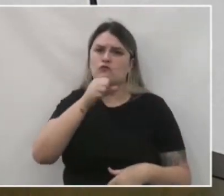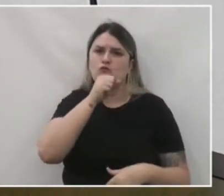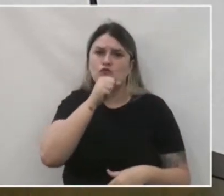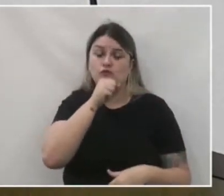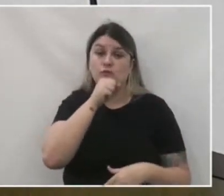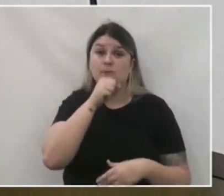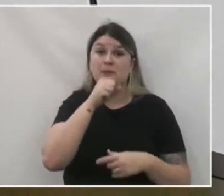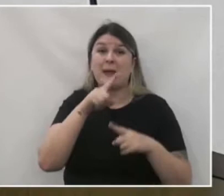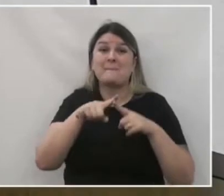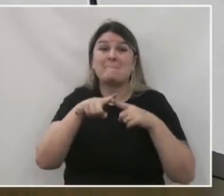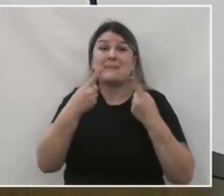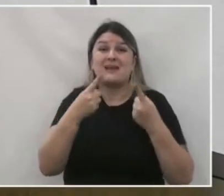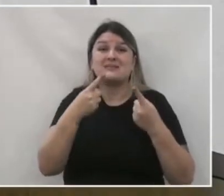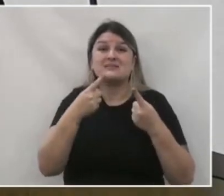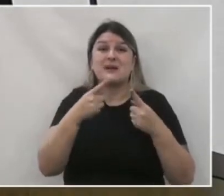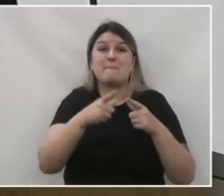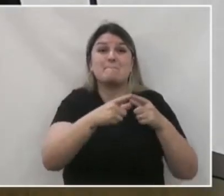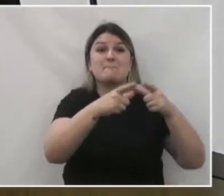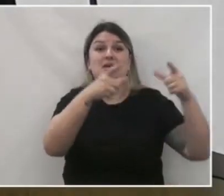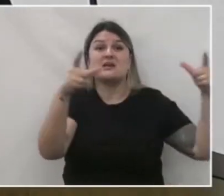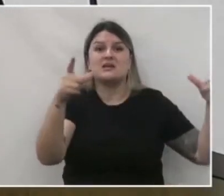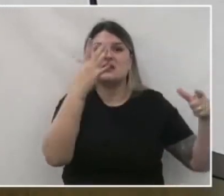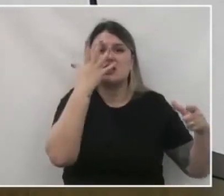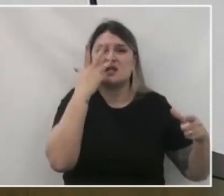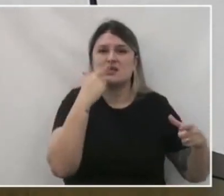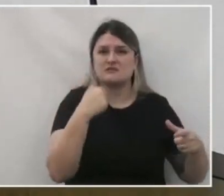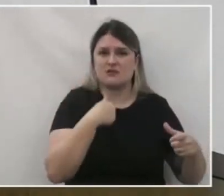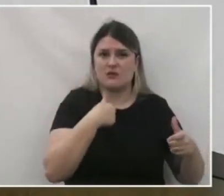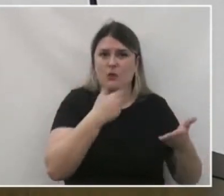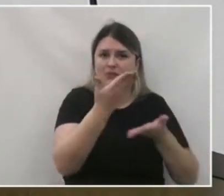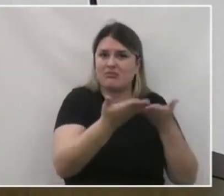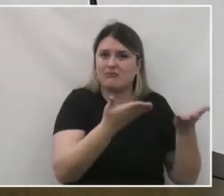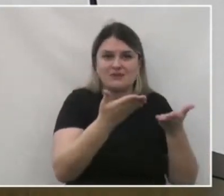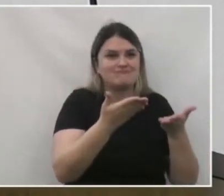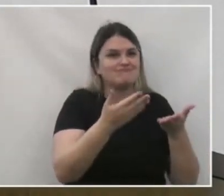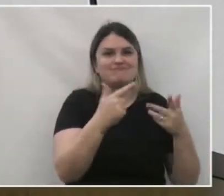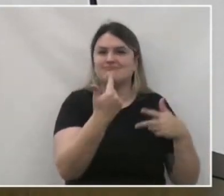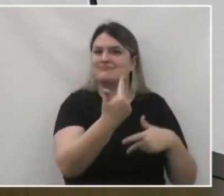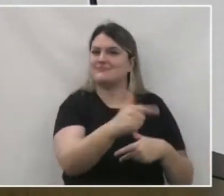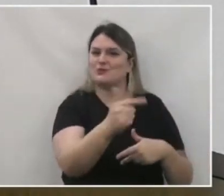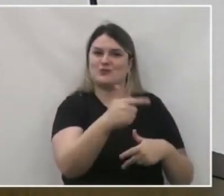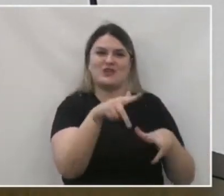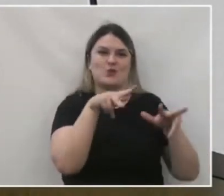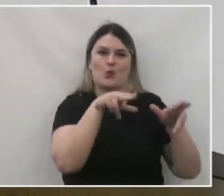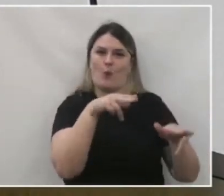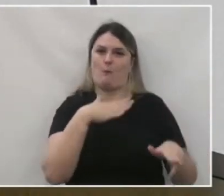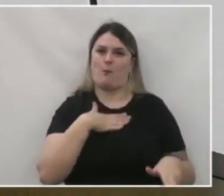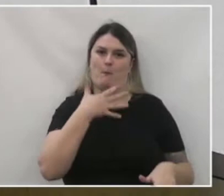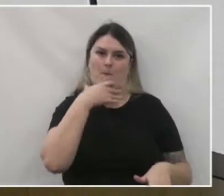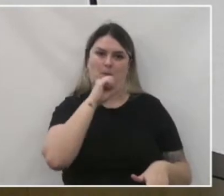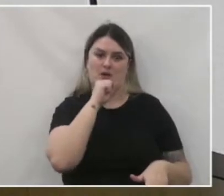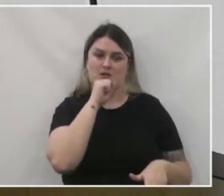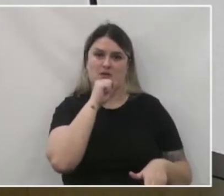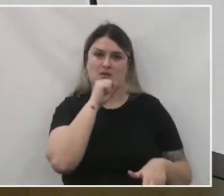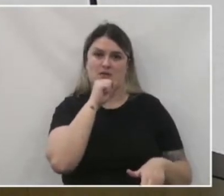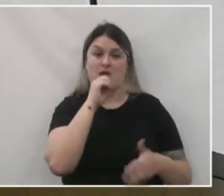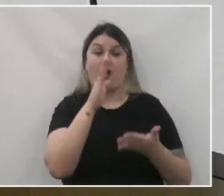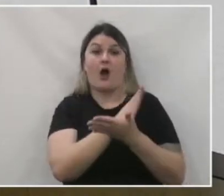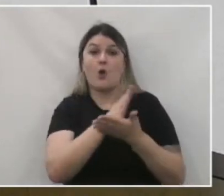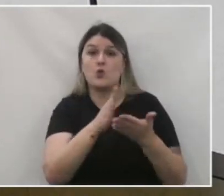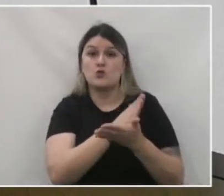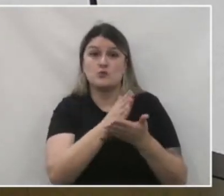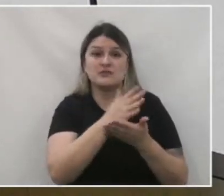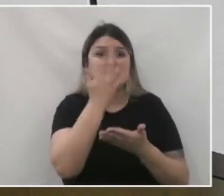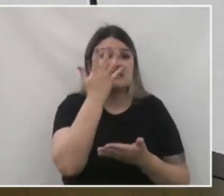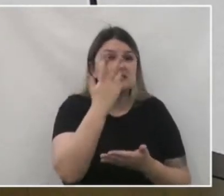Mas muitas das crianças que eu atendo não tiveram esse pai. E tantas outras estão, nesse exato momento, buscando um pai assim, como foi meu